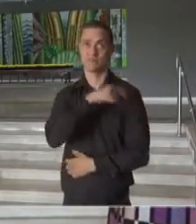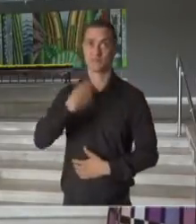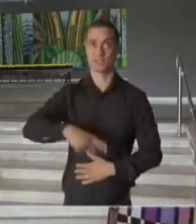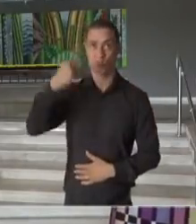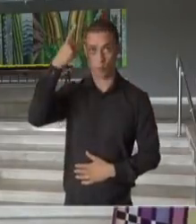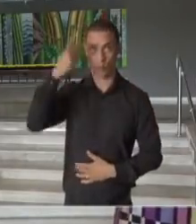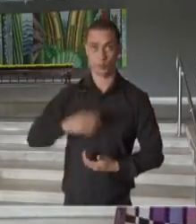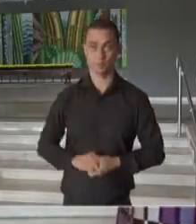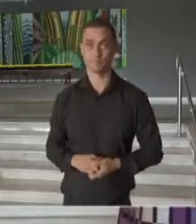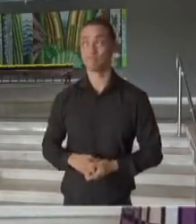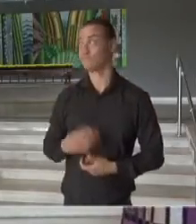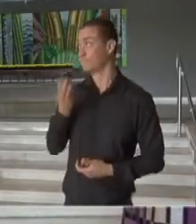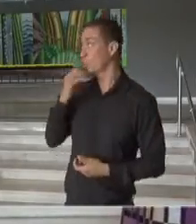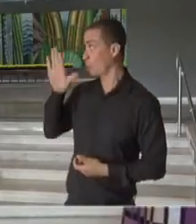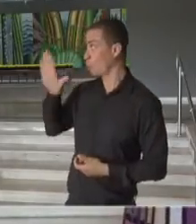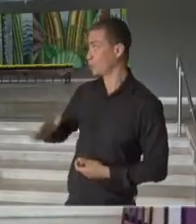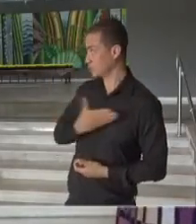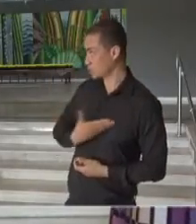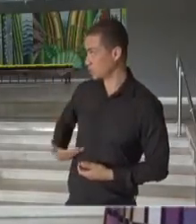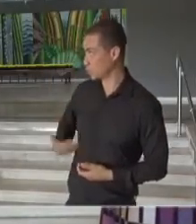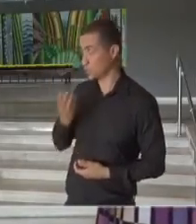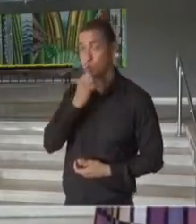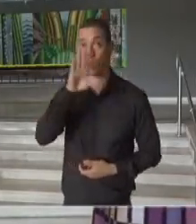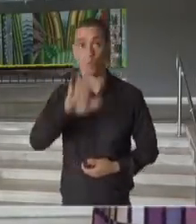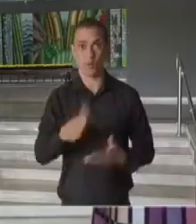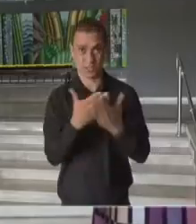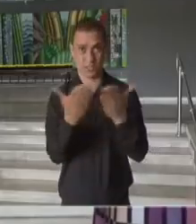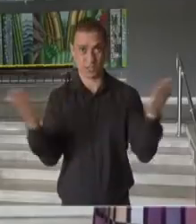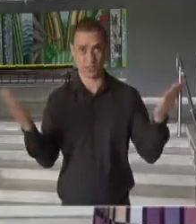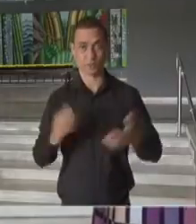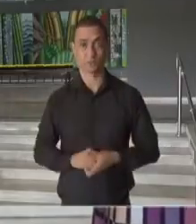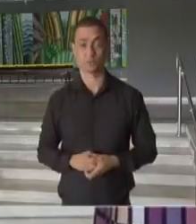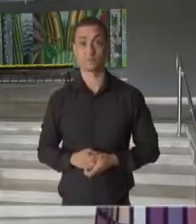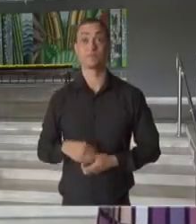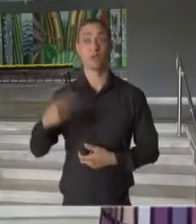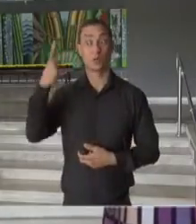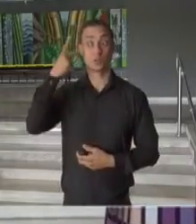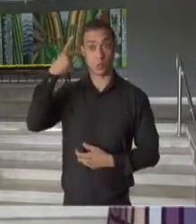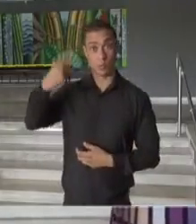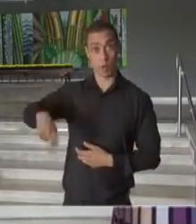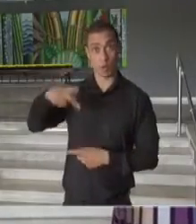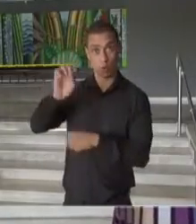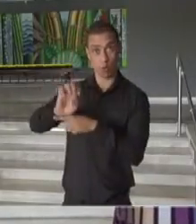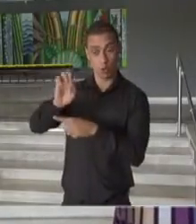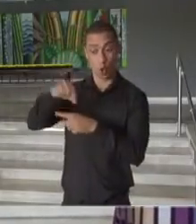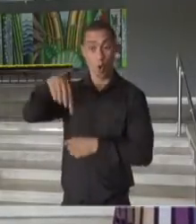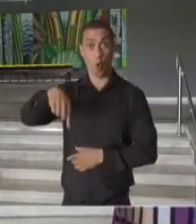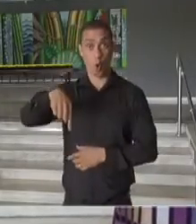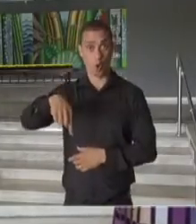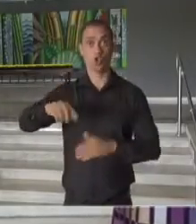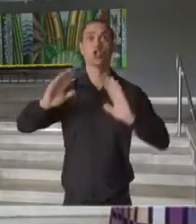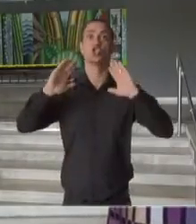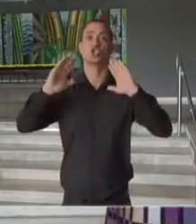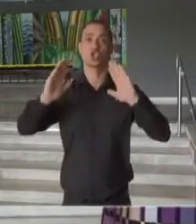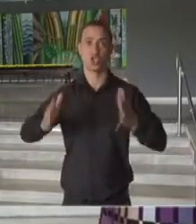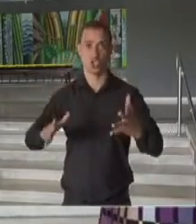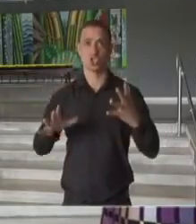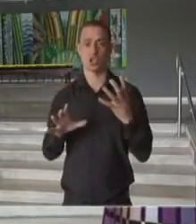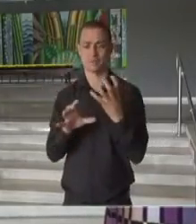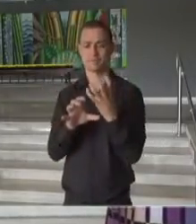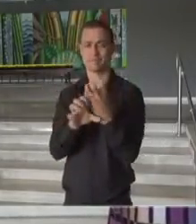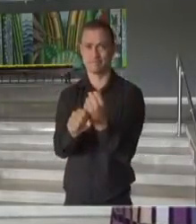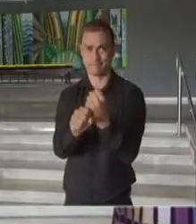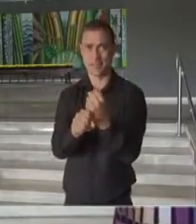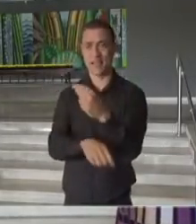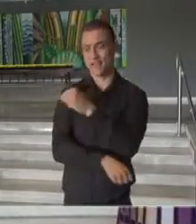Boa tarde, governador. Boa tarde a todos e todas. O estado de São Paulo, no dia de hoje, já aplicou de doses